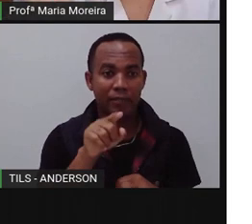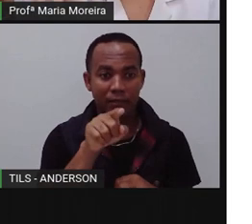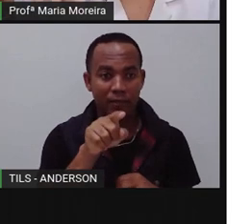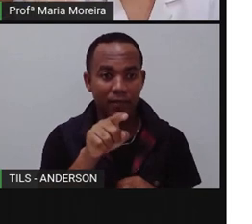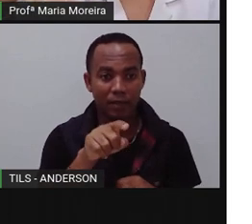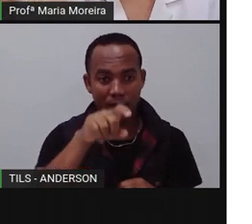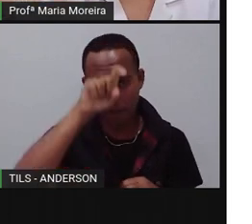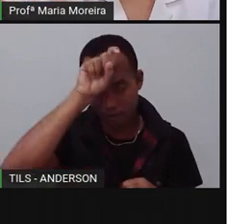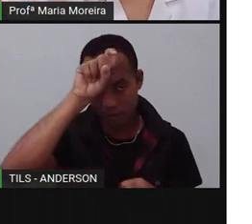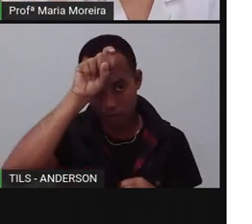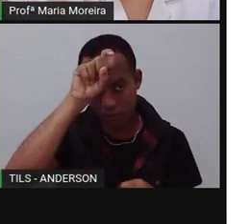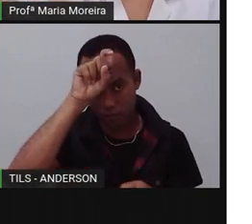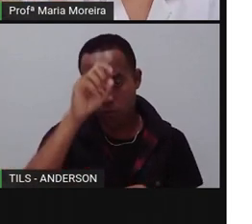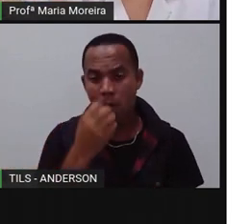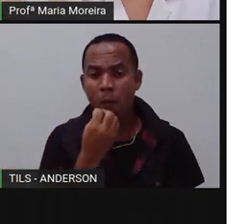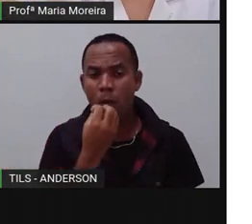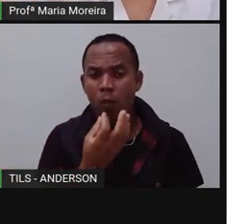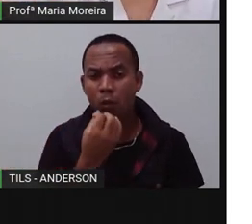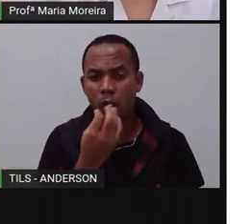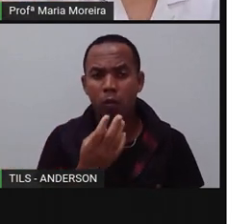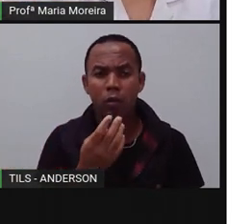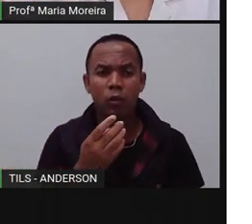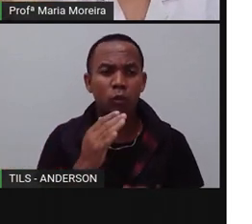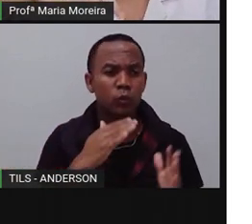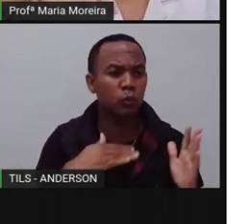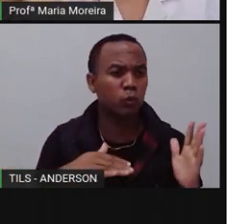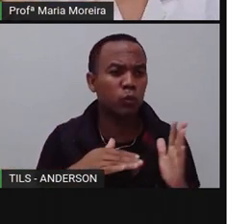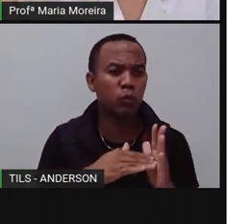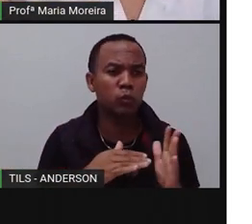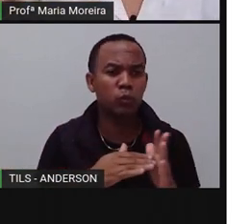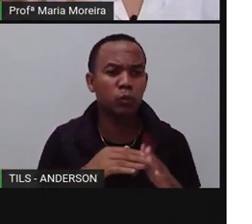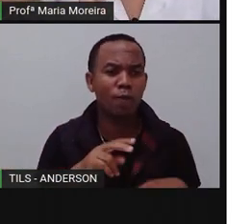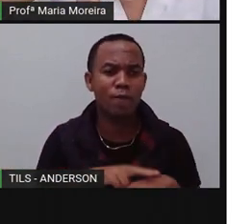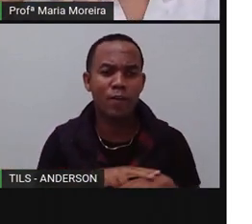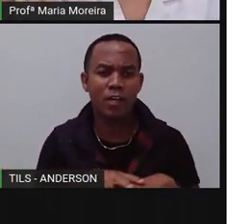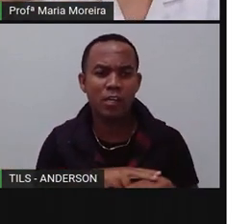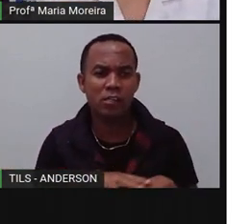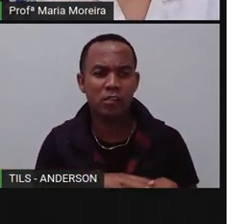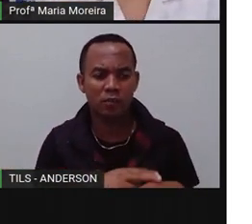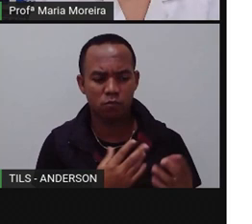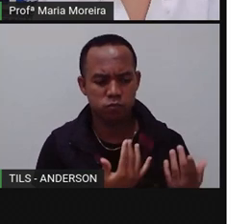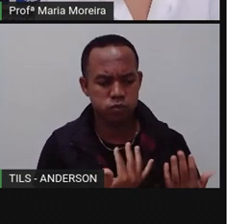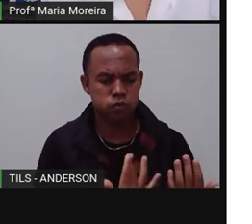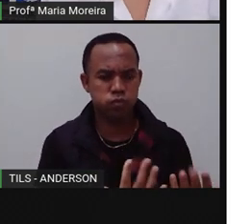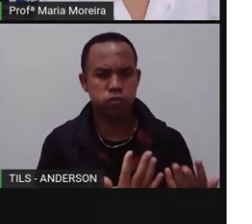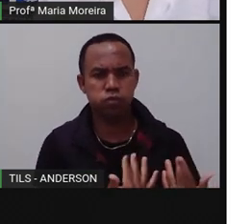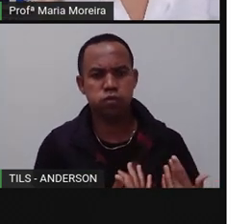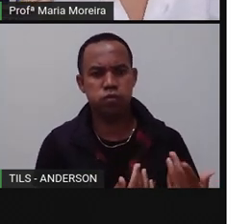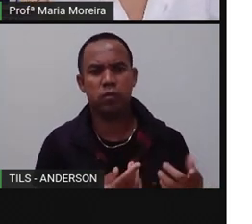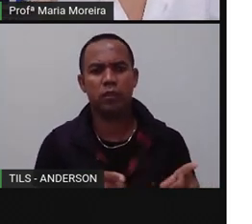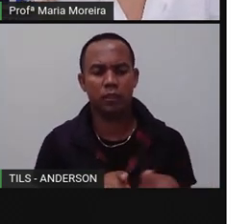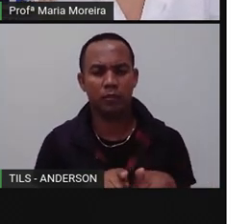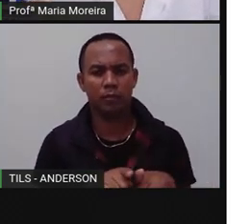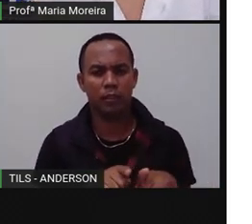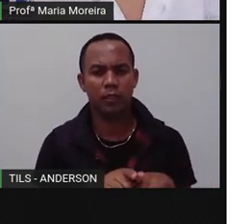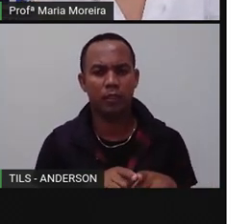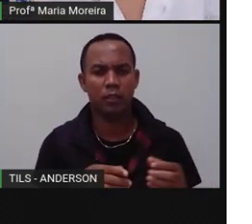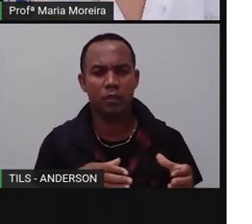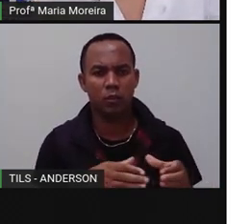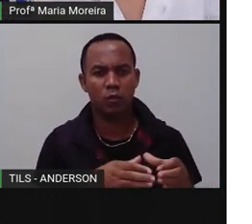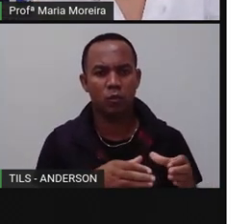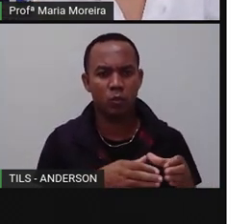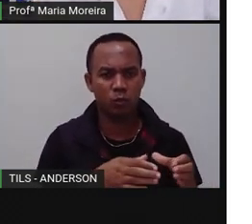quê? Uma dádiva do Nilo. Porque era tudo verde, tudo o quê? Fluía muito bem. Os egípcios, eles